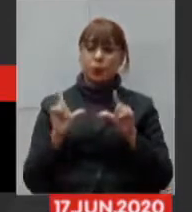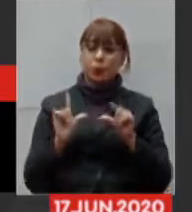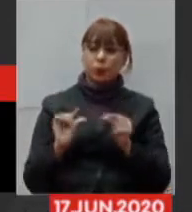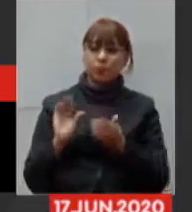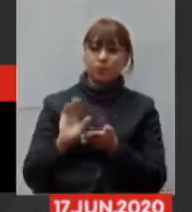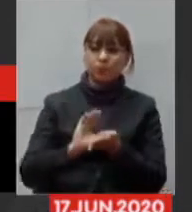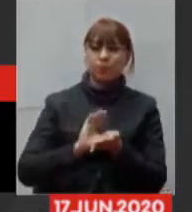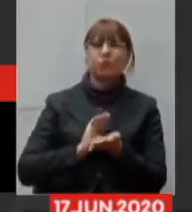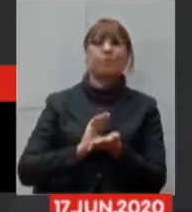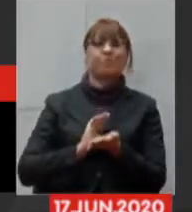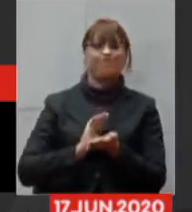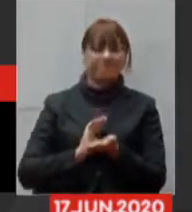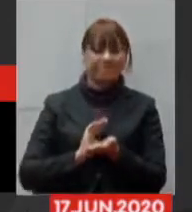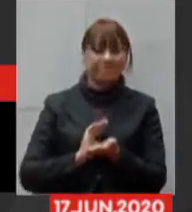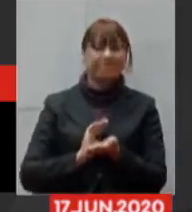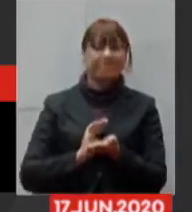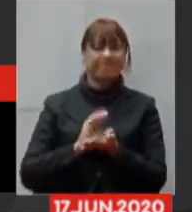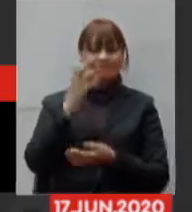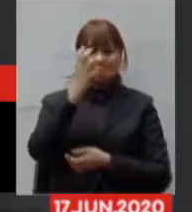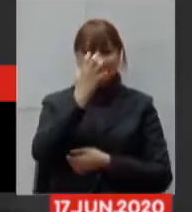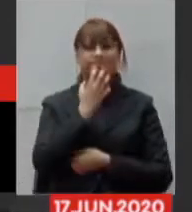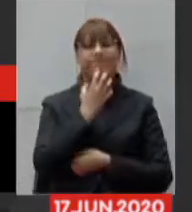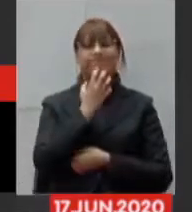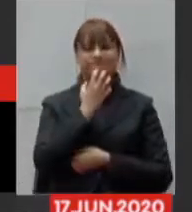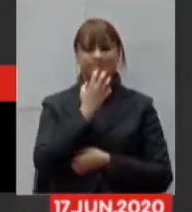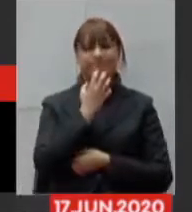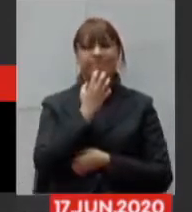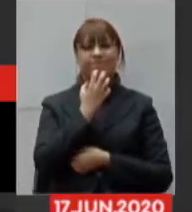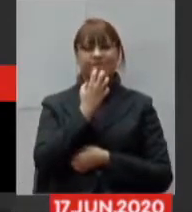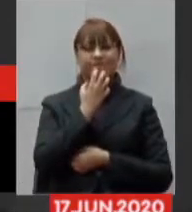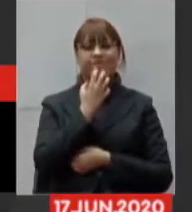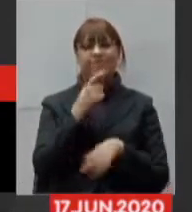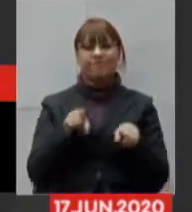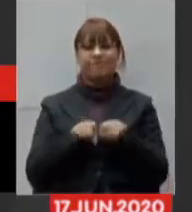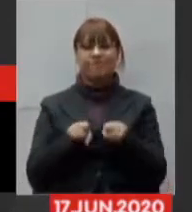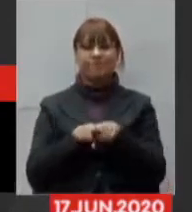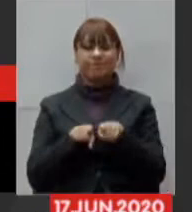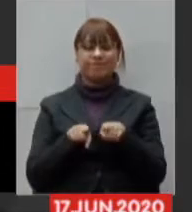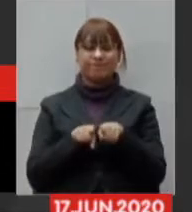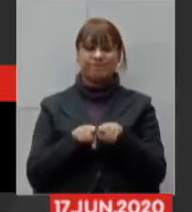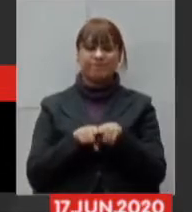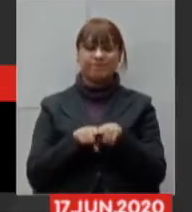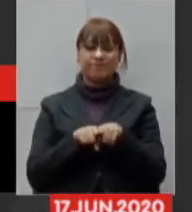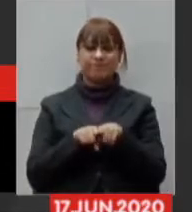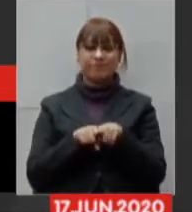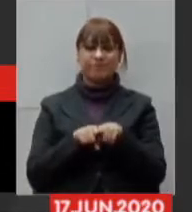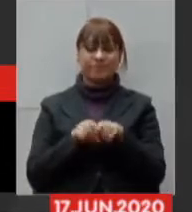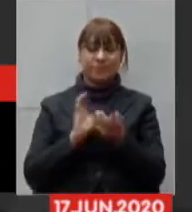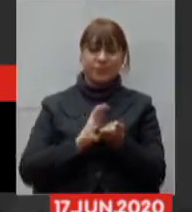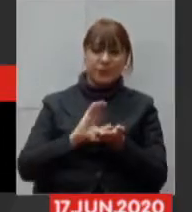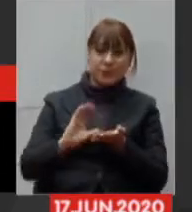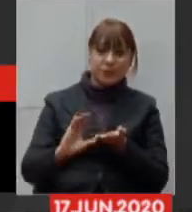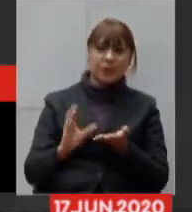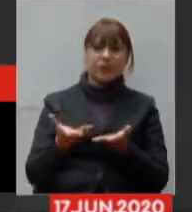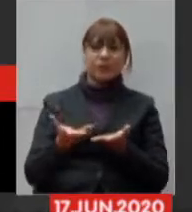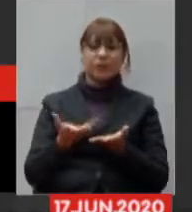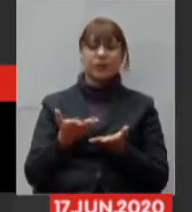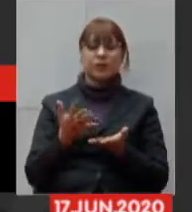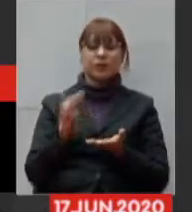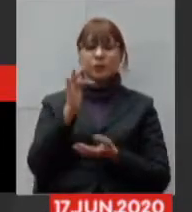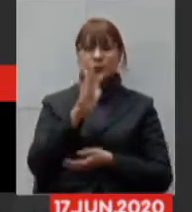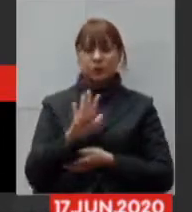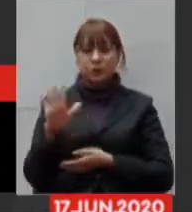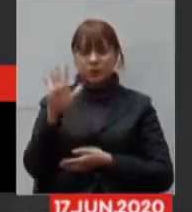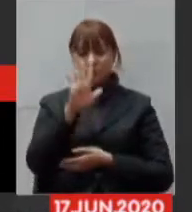significativamente grande, em contrapartida dos próprios recursos, com os quais o governo federal